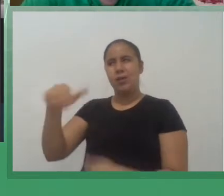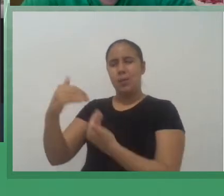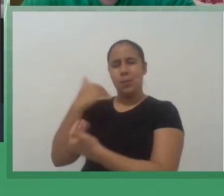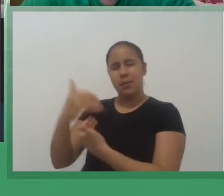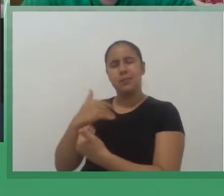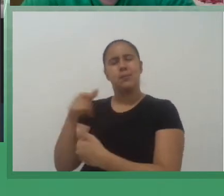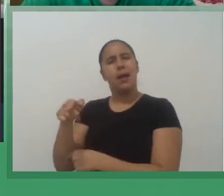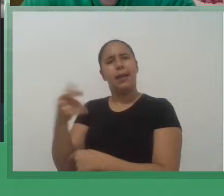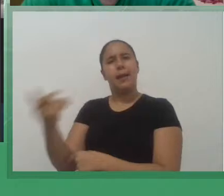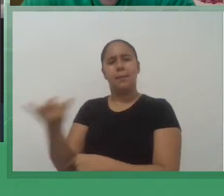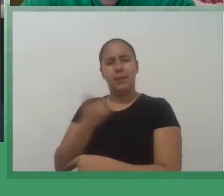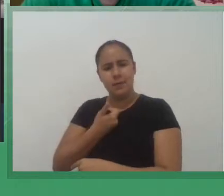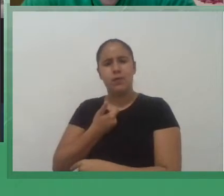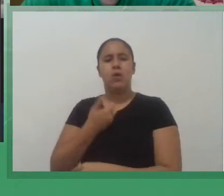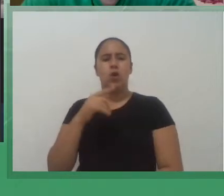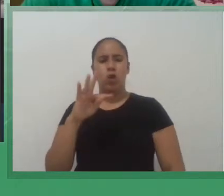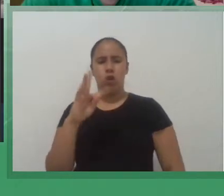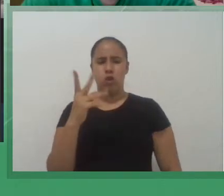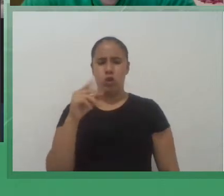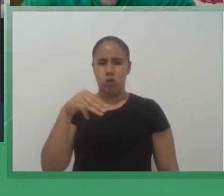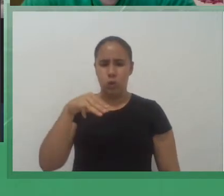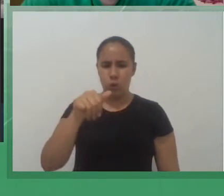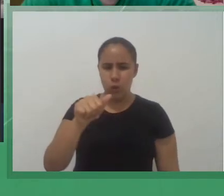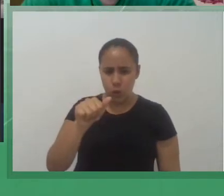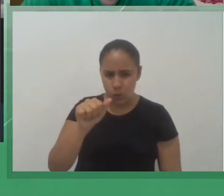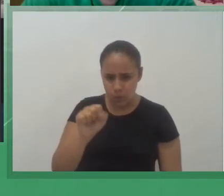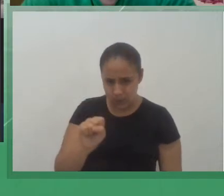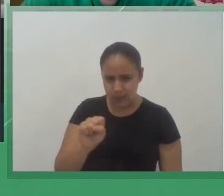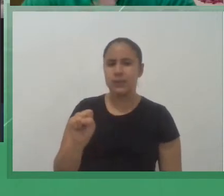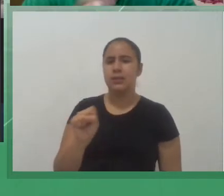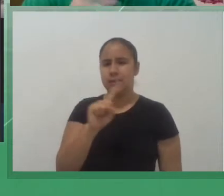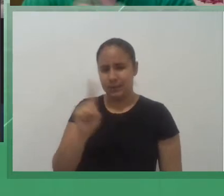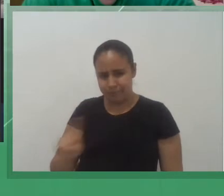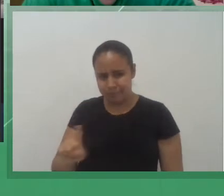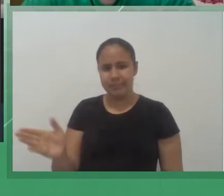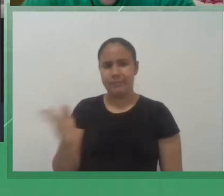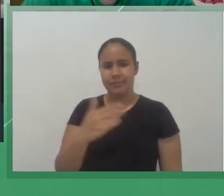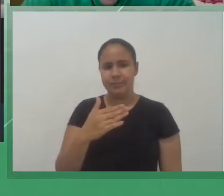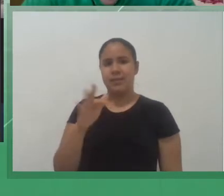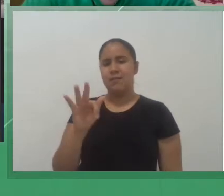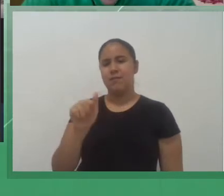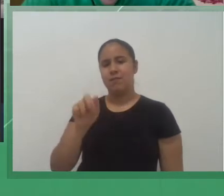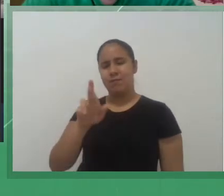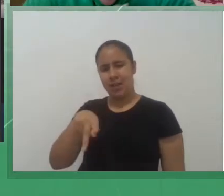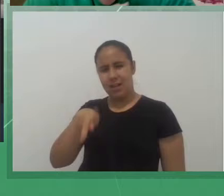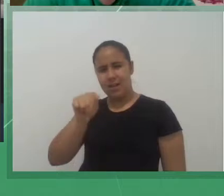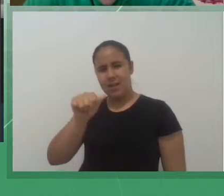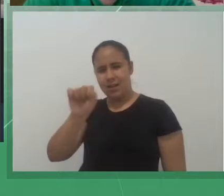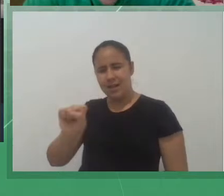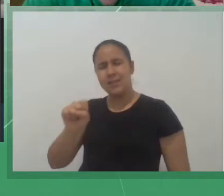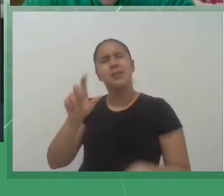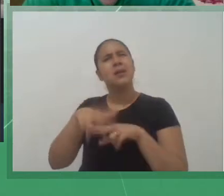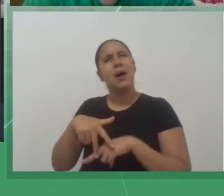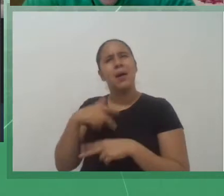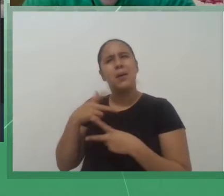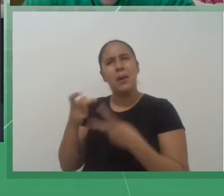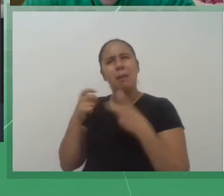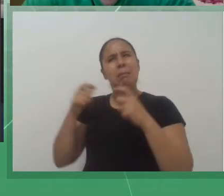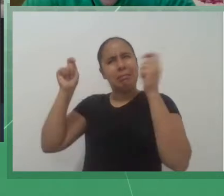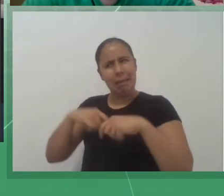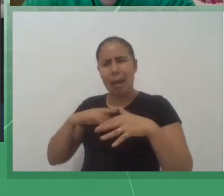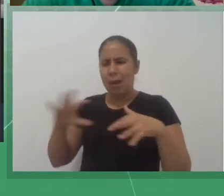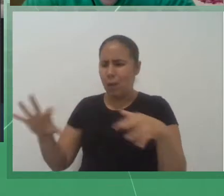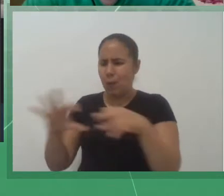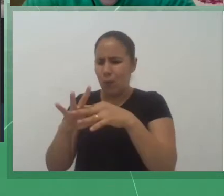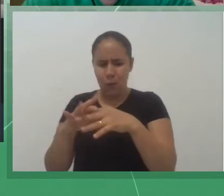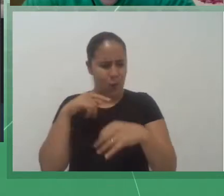o conheci ainda enquanto fotógrafo e eu resolvi continuar a minha pesquisa emendar um pouco ali relacioná-la com a minha pesquisa de